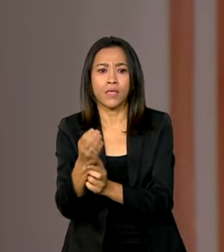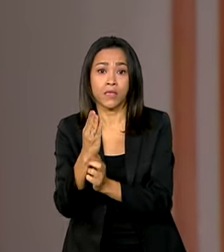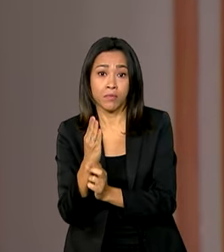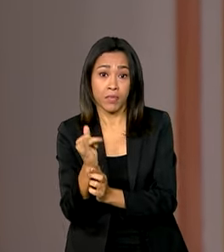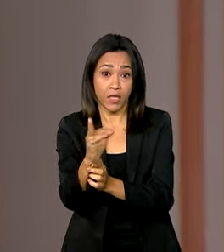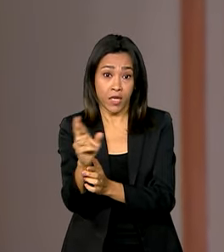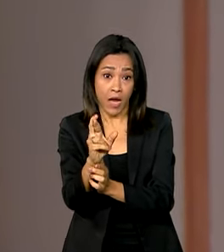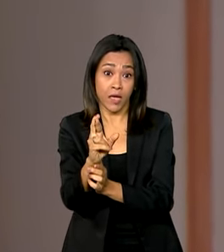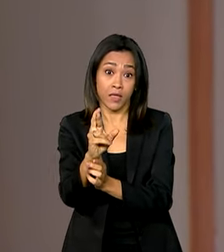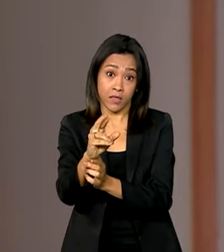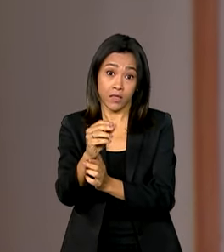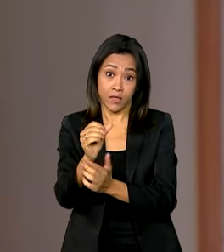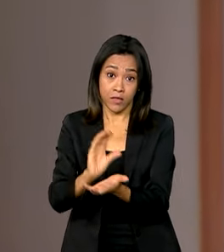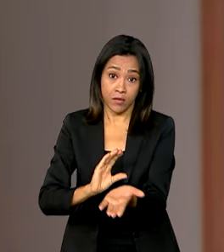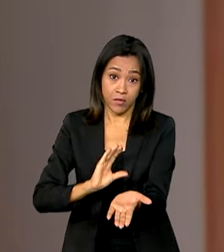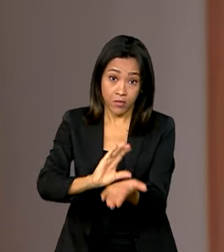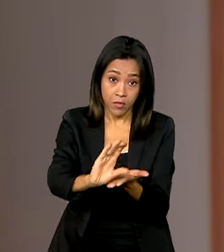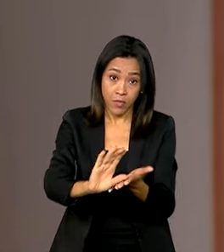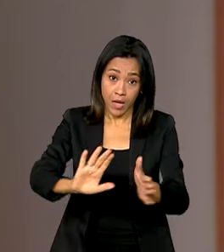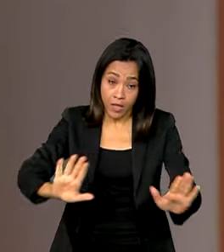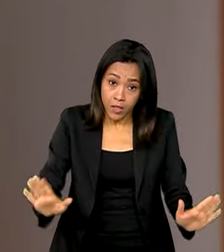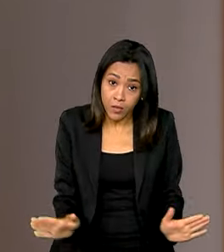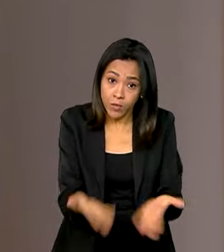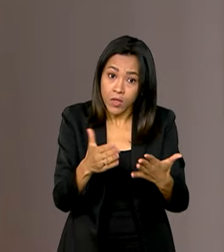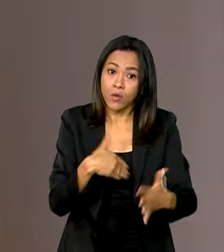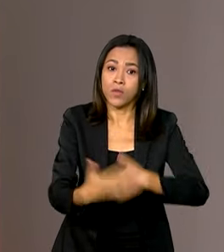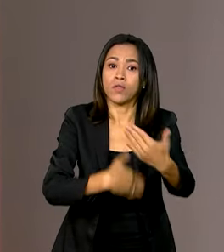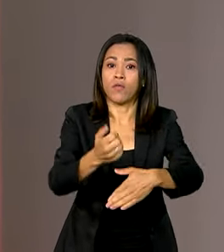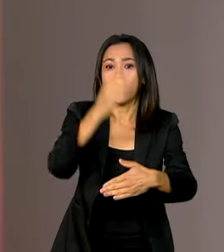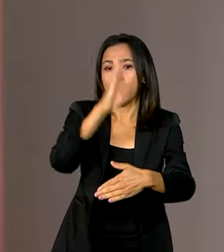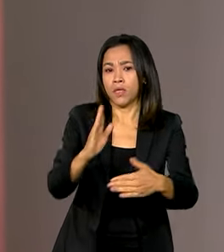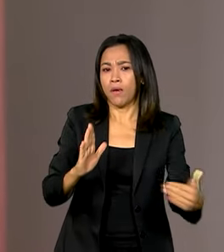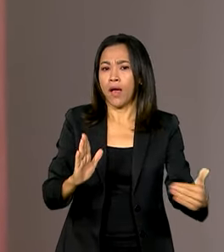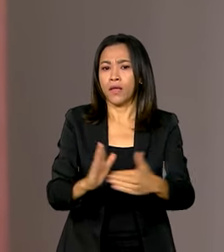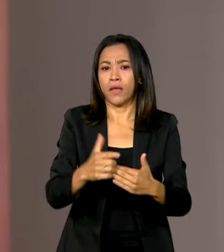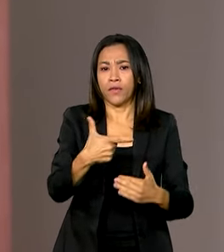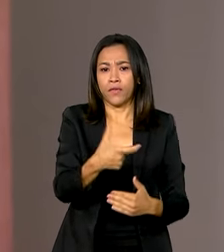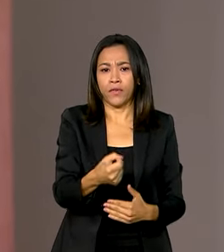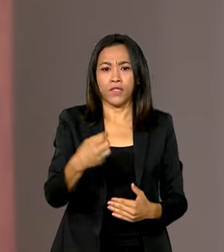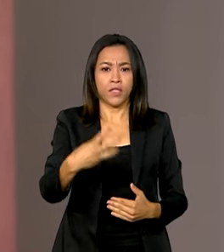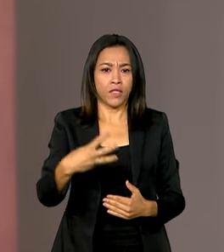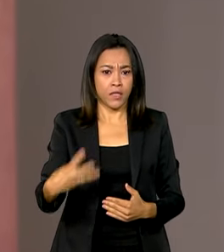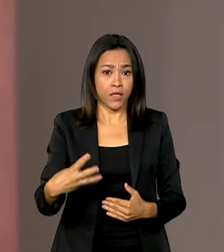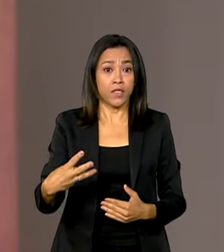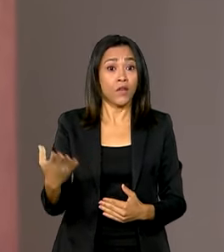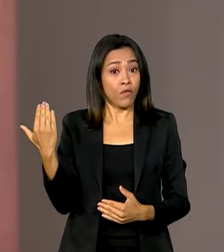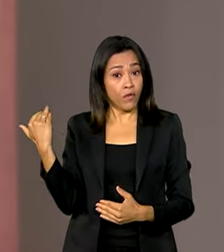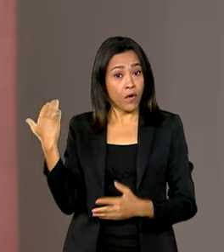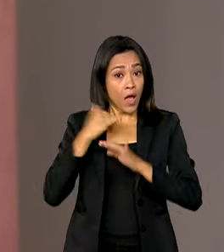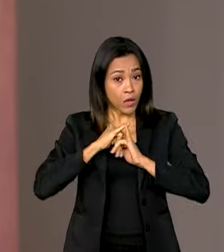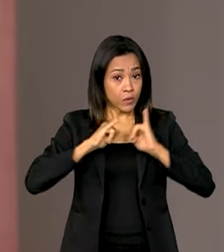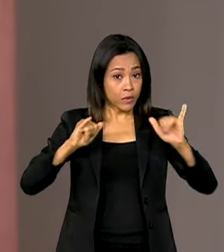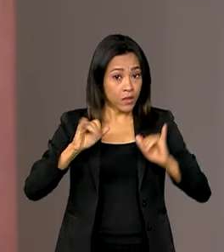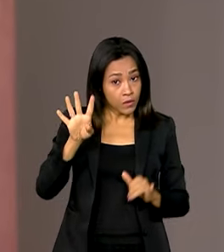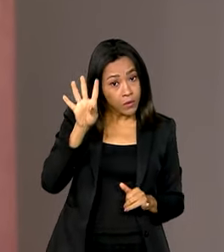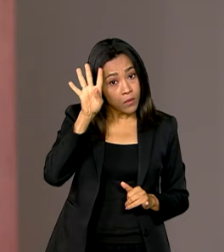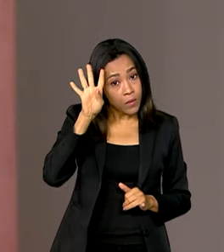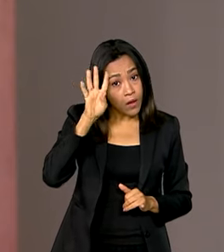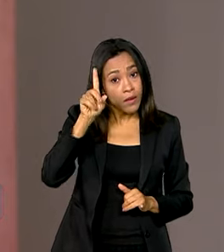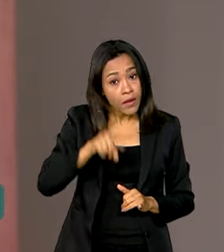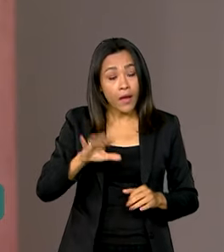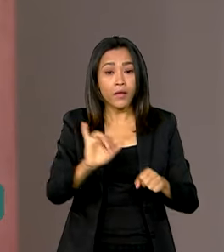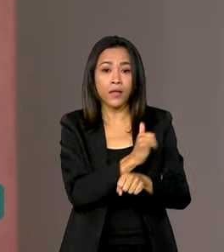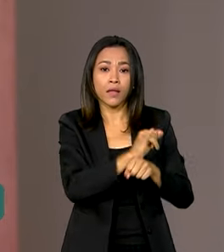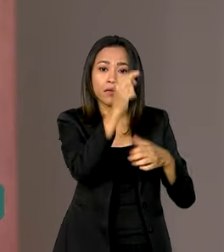impulsionar o desenvolvimento nacional até 2033. Esse valor foi anunciado nesta quarta-feira e faz parte das